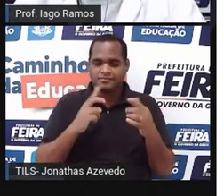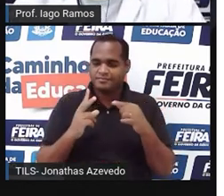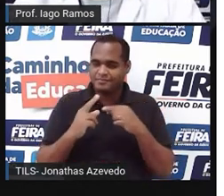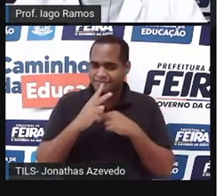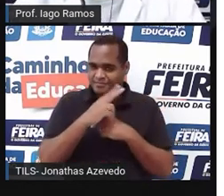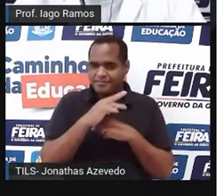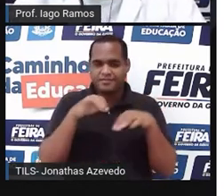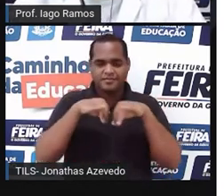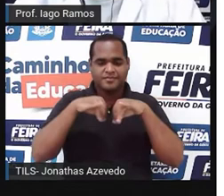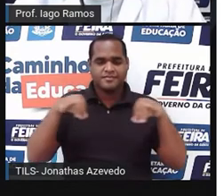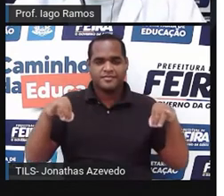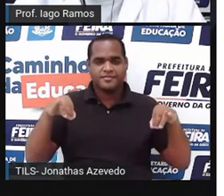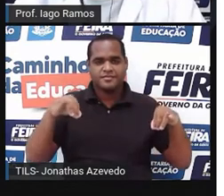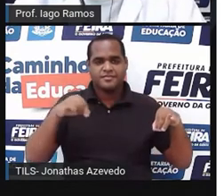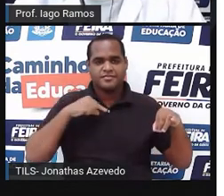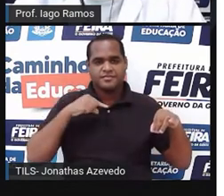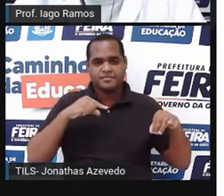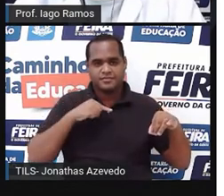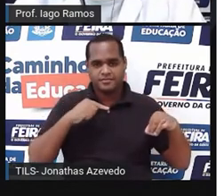uma notícia, tá?